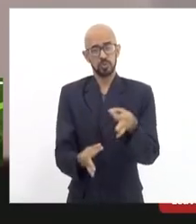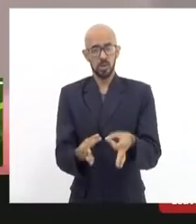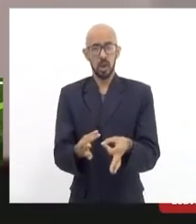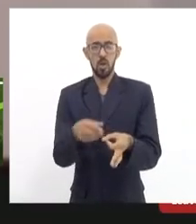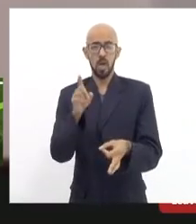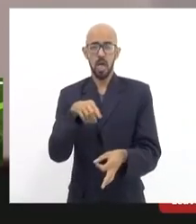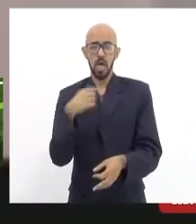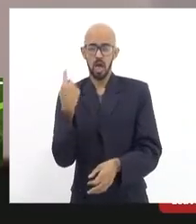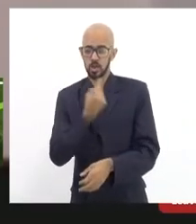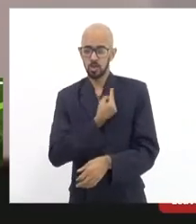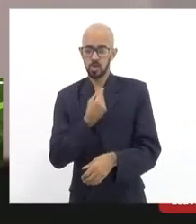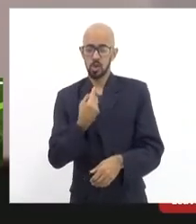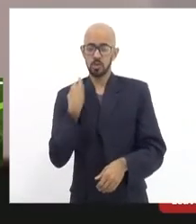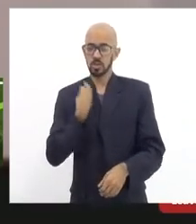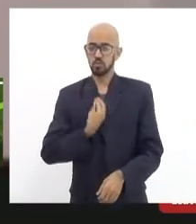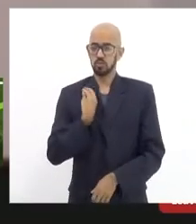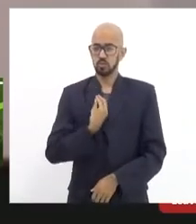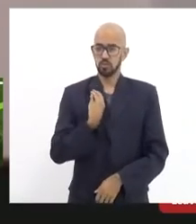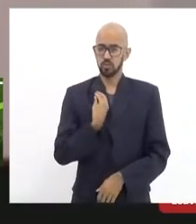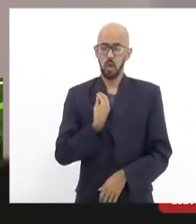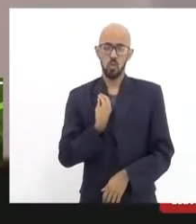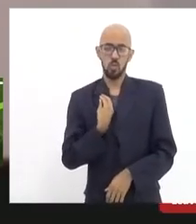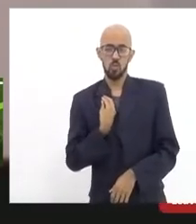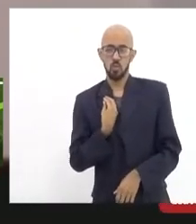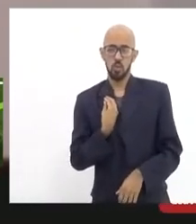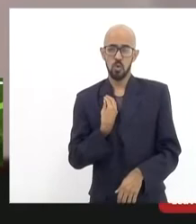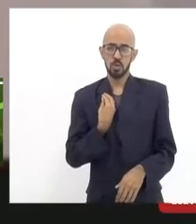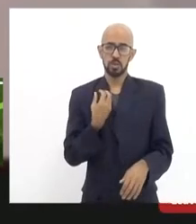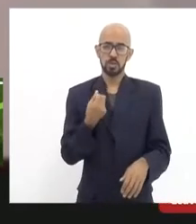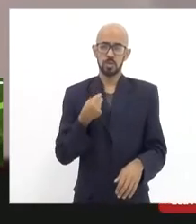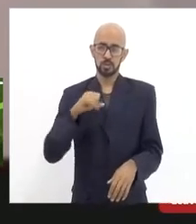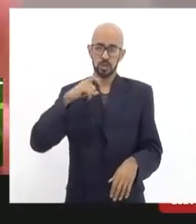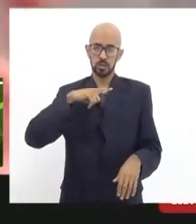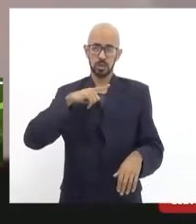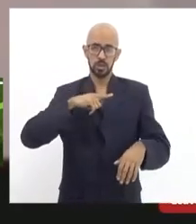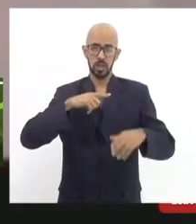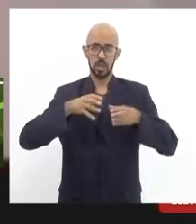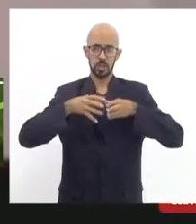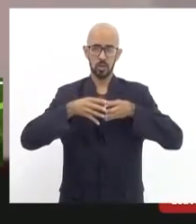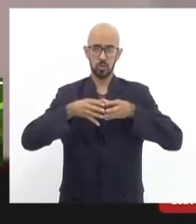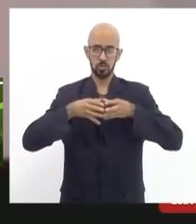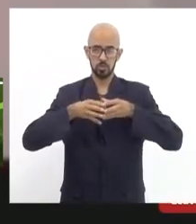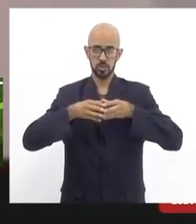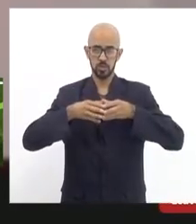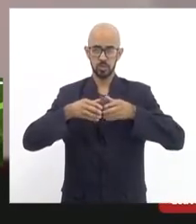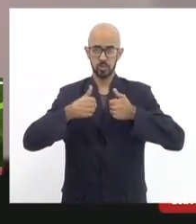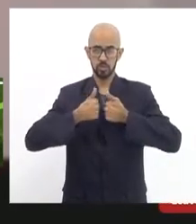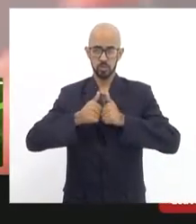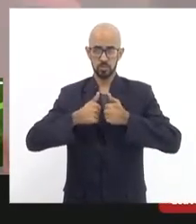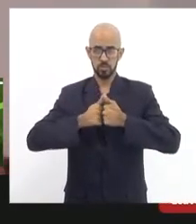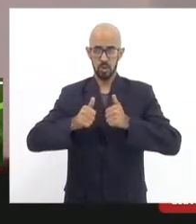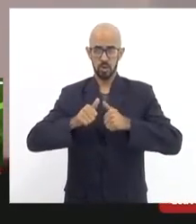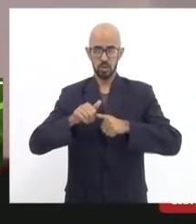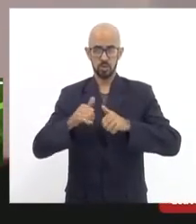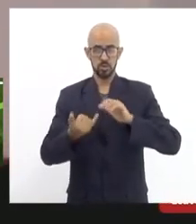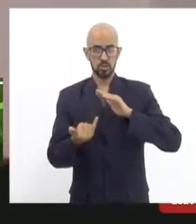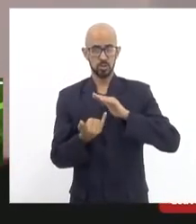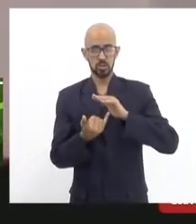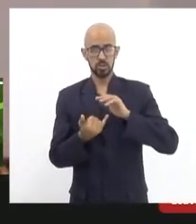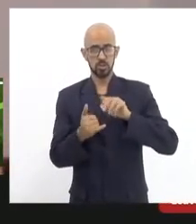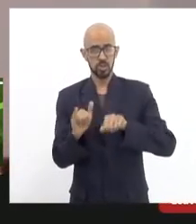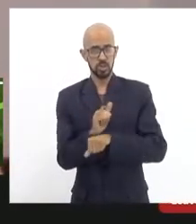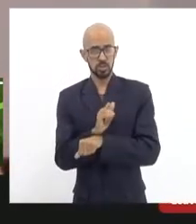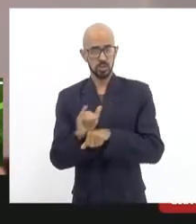e se houver algum instrumento que a comissão de transporte que está aí nesse momento um instrumento legal para sustar esse